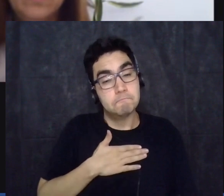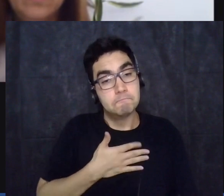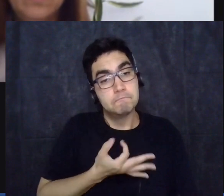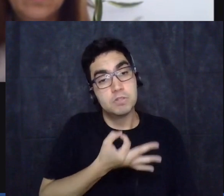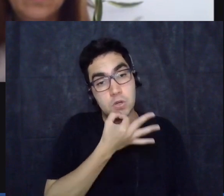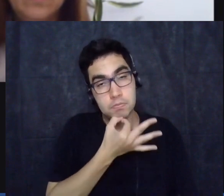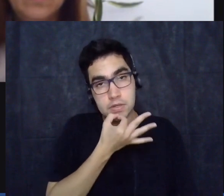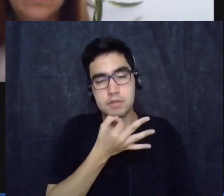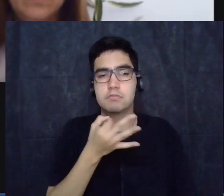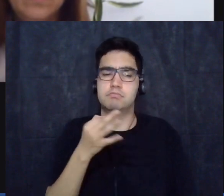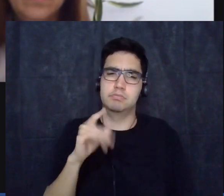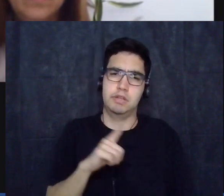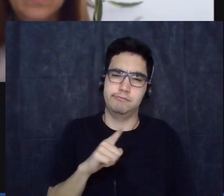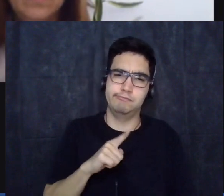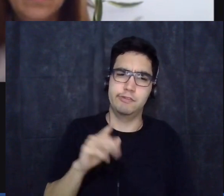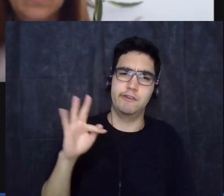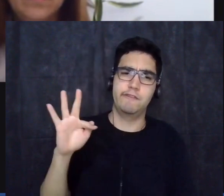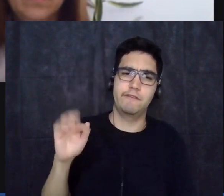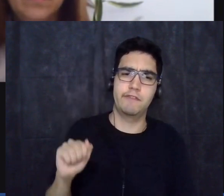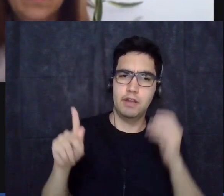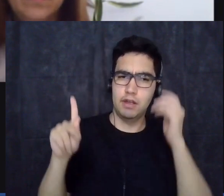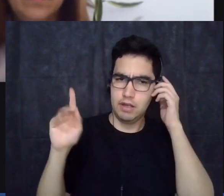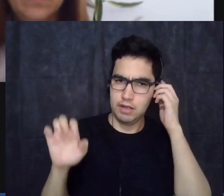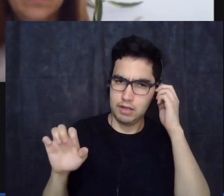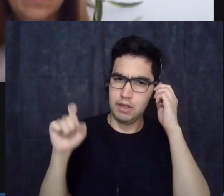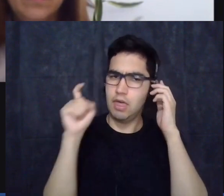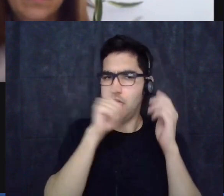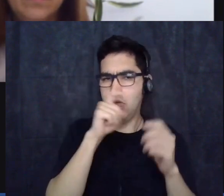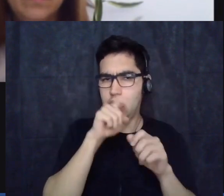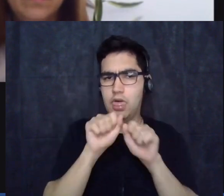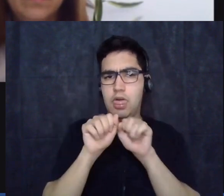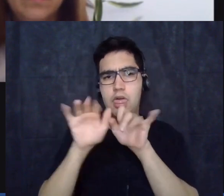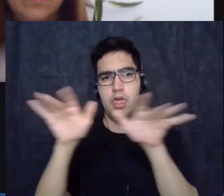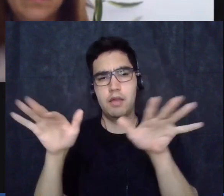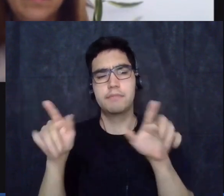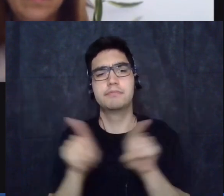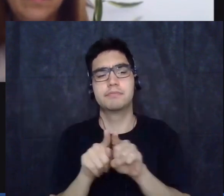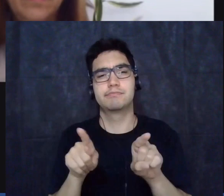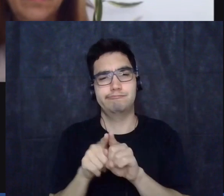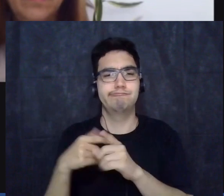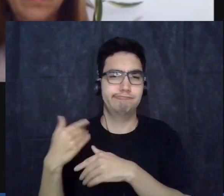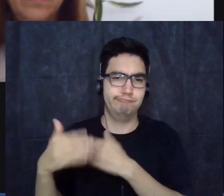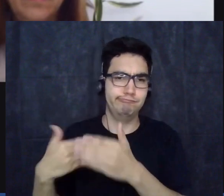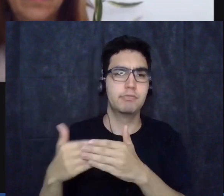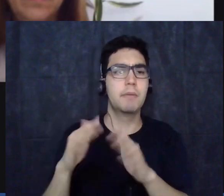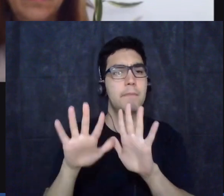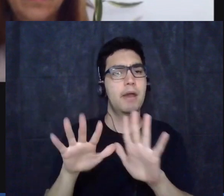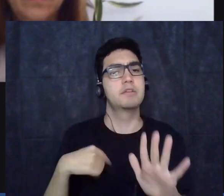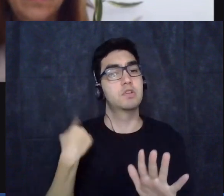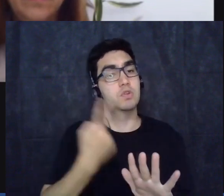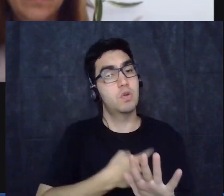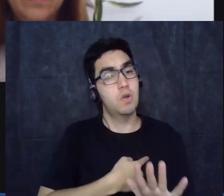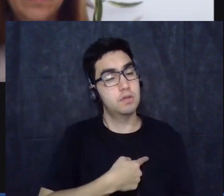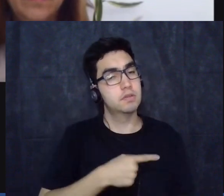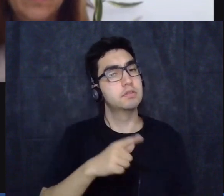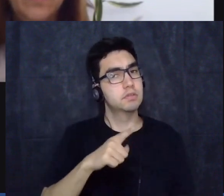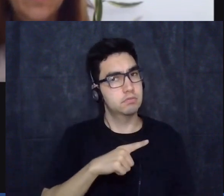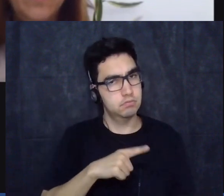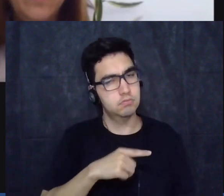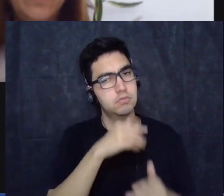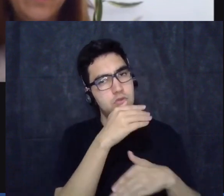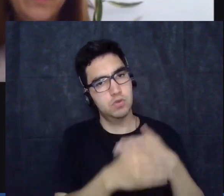as fakes com esses movimentos nós temos um caminho que é um caminho longo